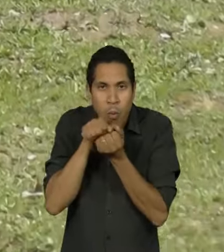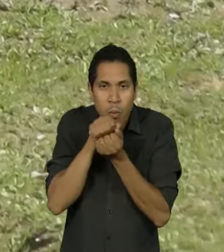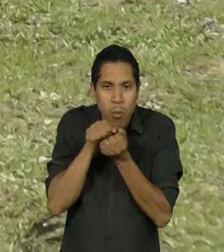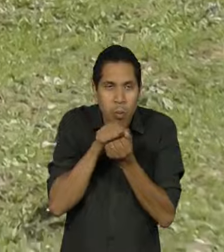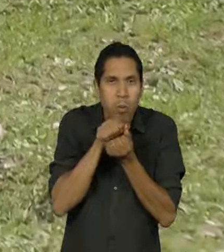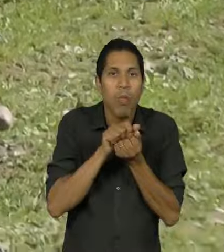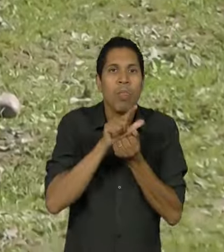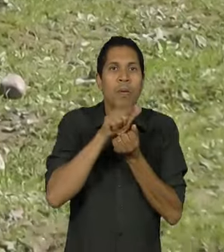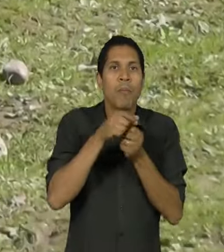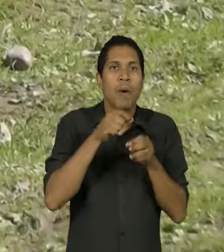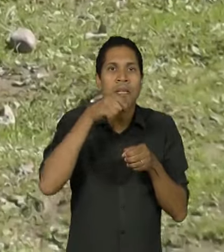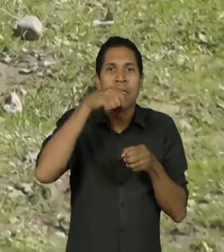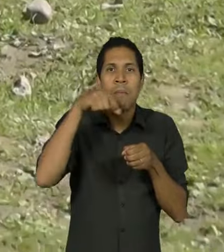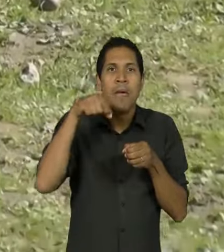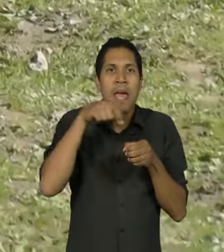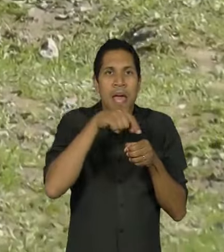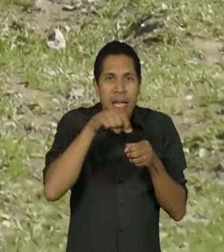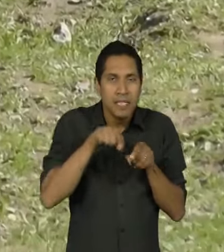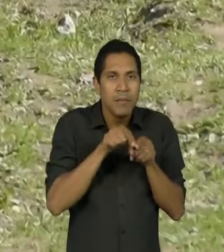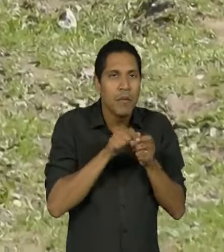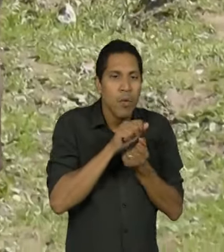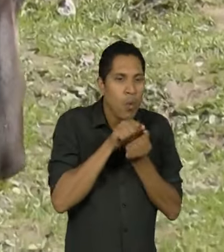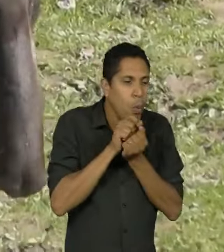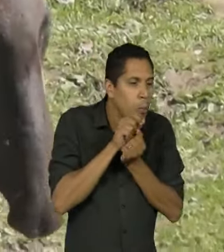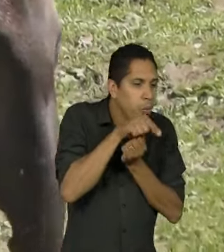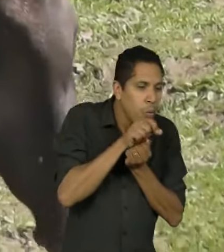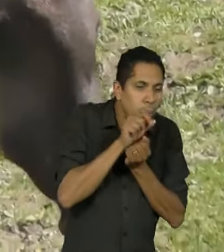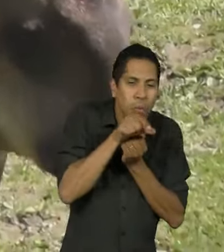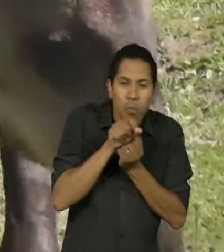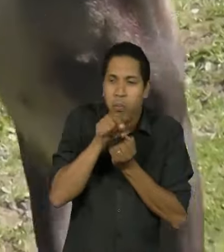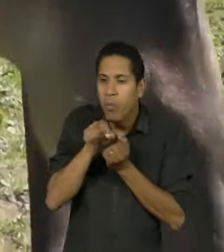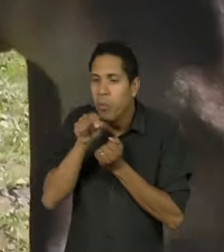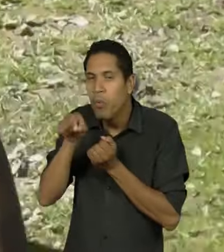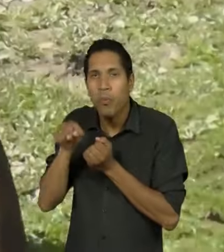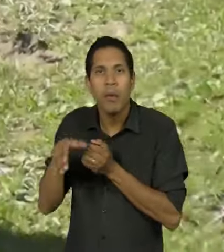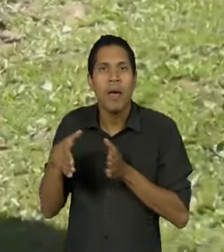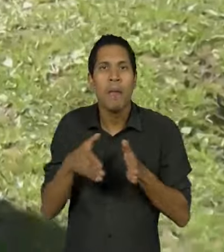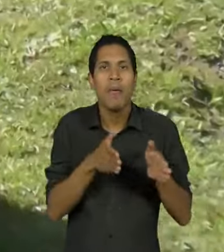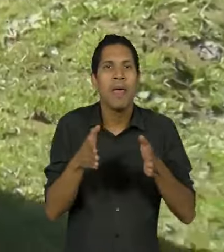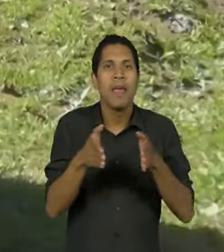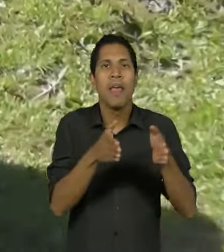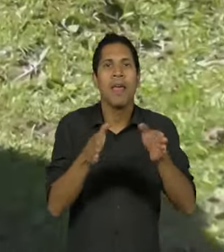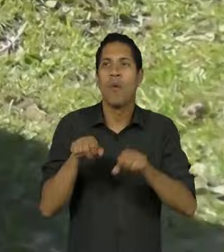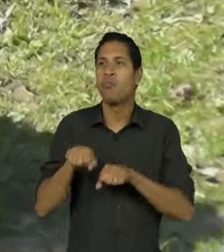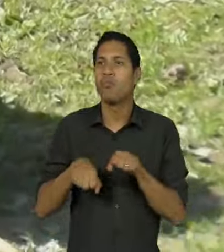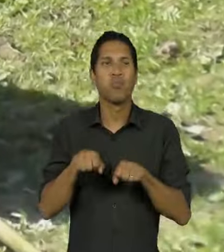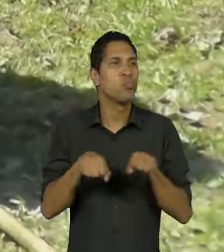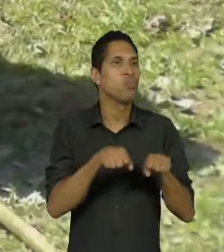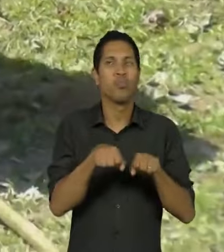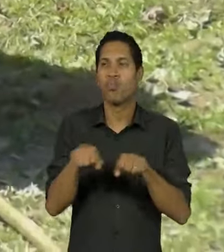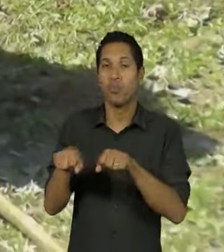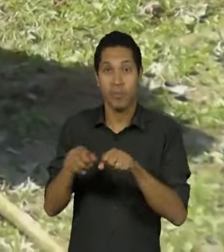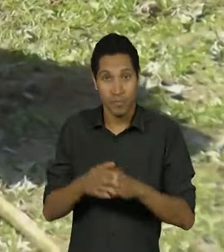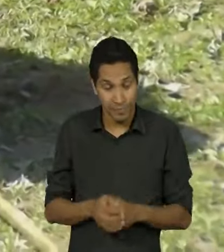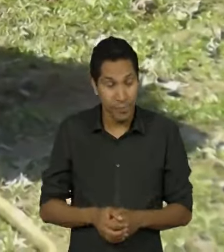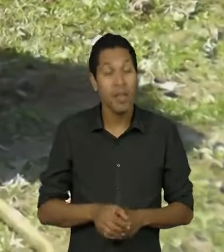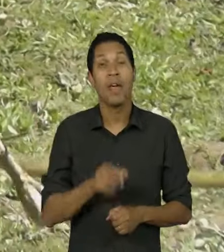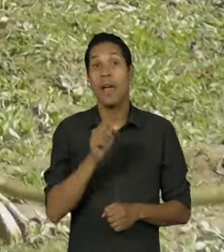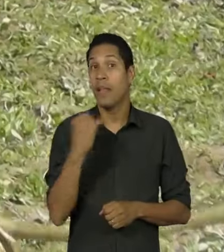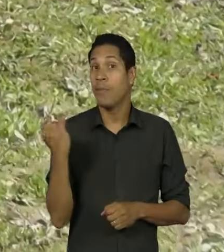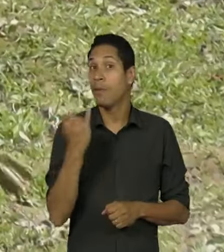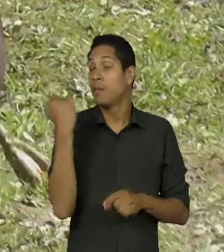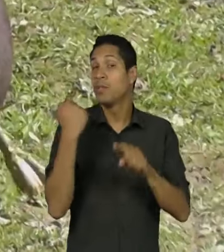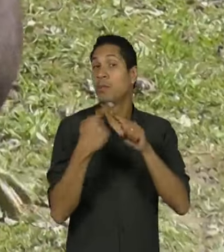a dispersar as sementes de espécies vegetais por onde passa É também considerada uma espécie guarda-chuva